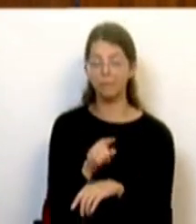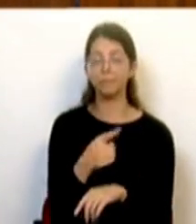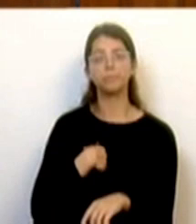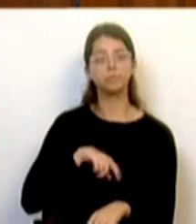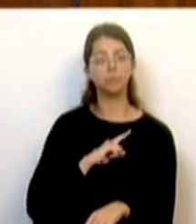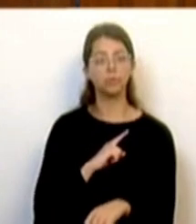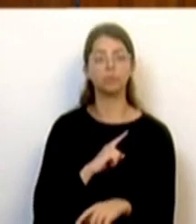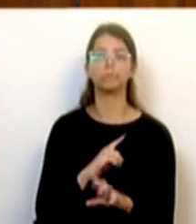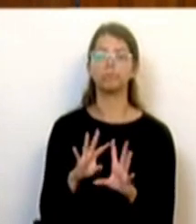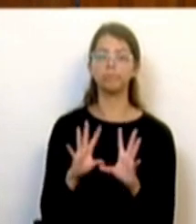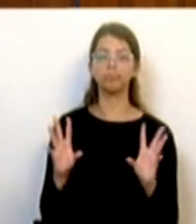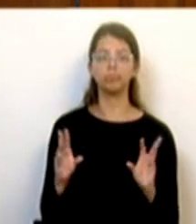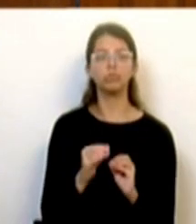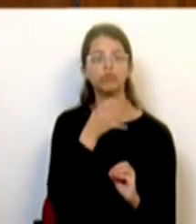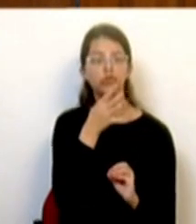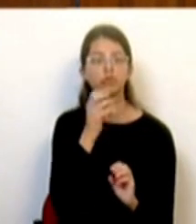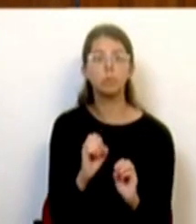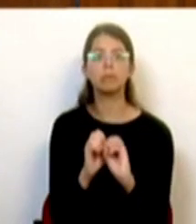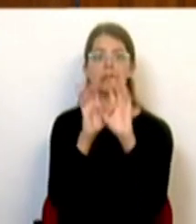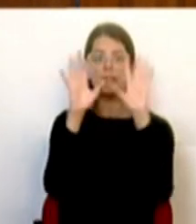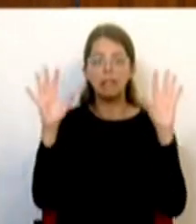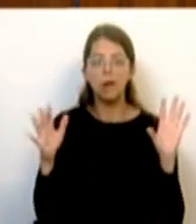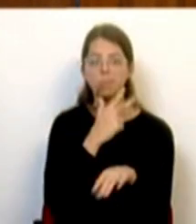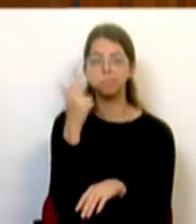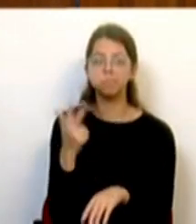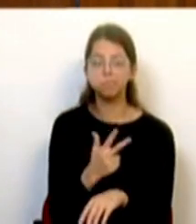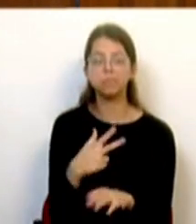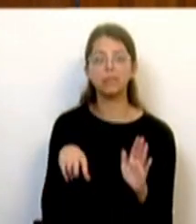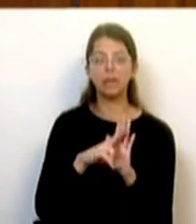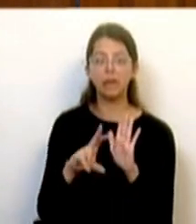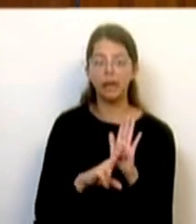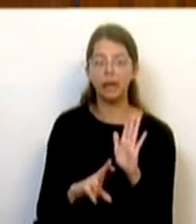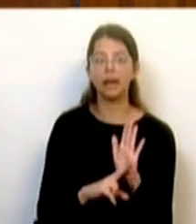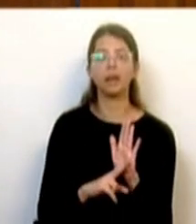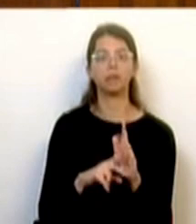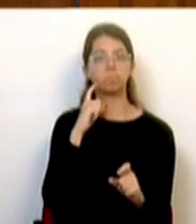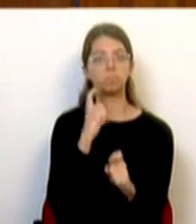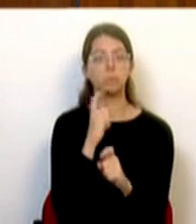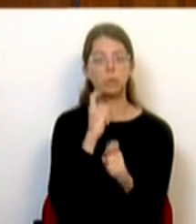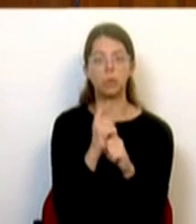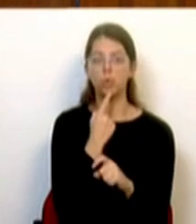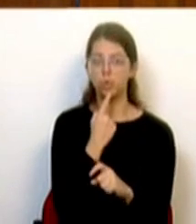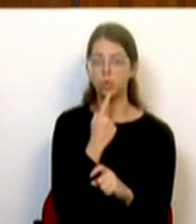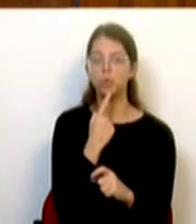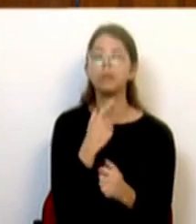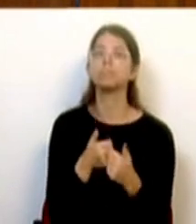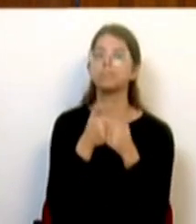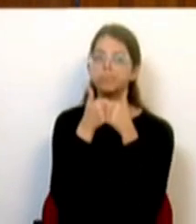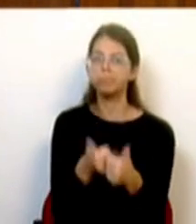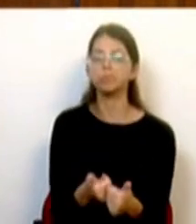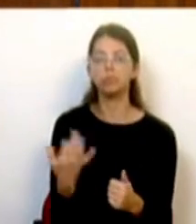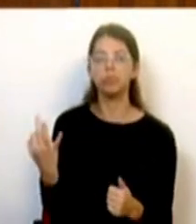usámos total transparência, obedecendo sempre às regras que são muito fiscalizadas destes investimentos,